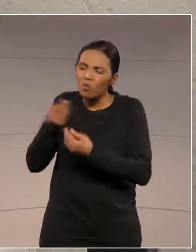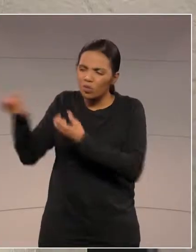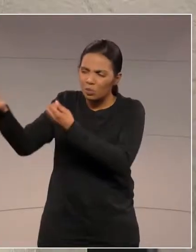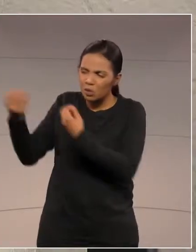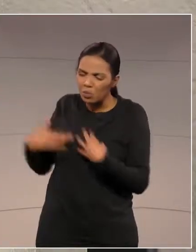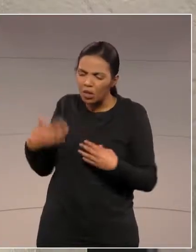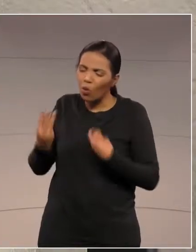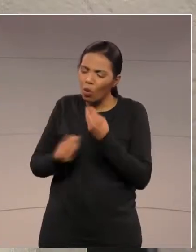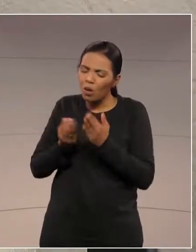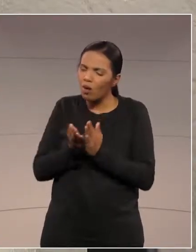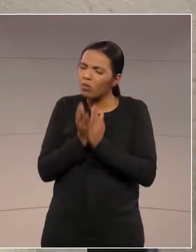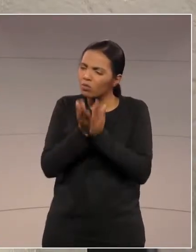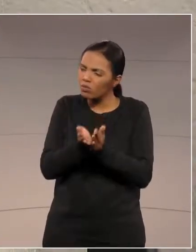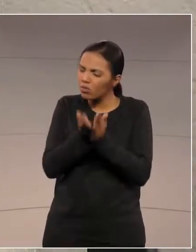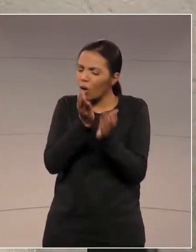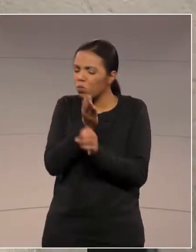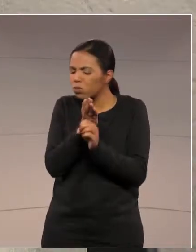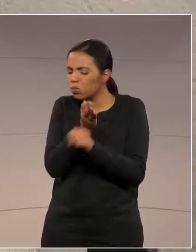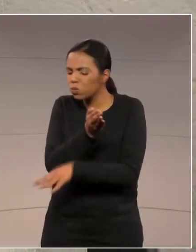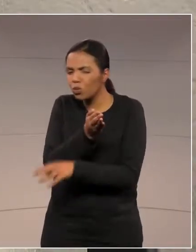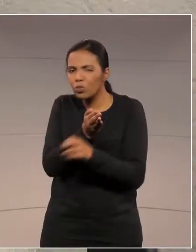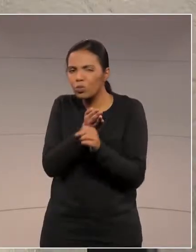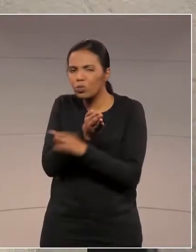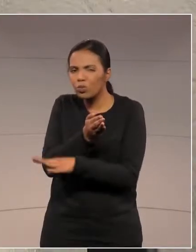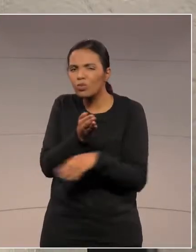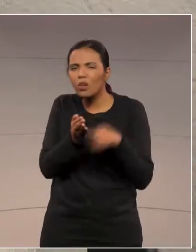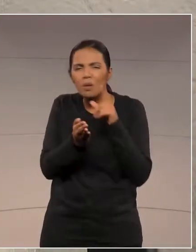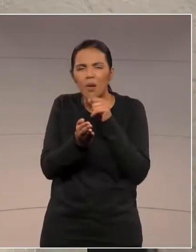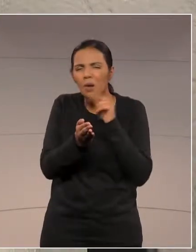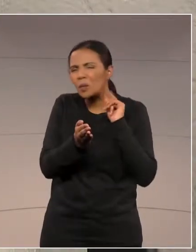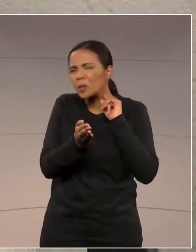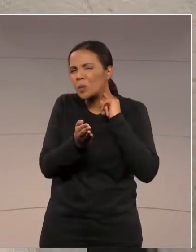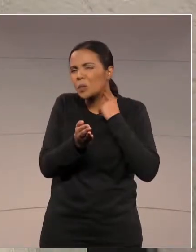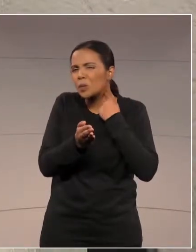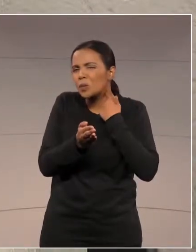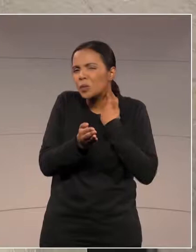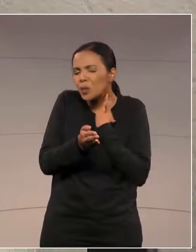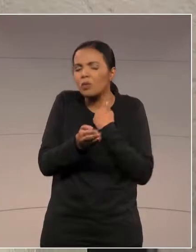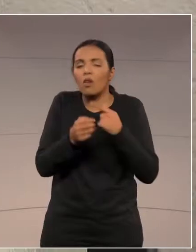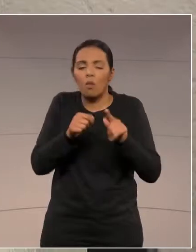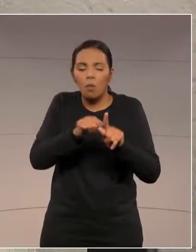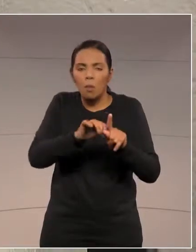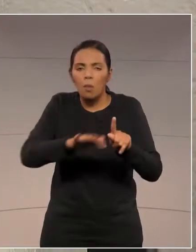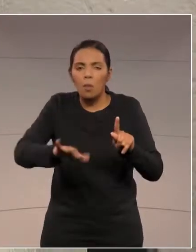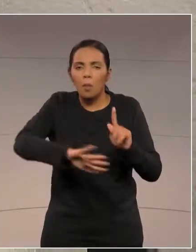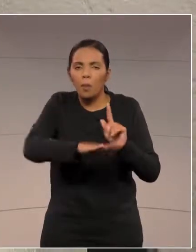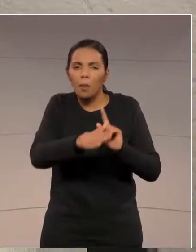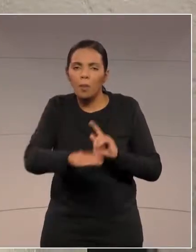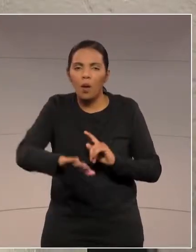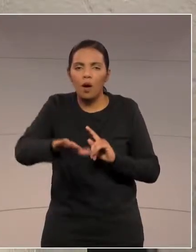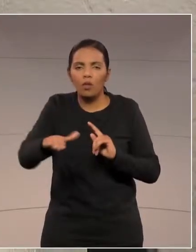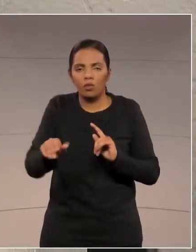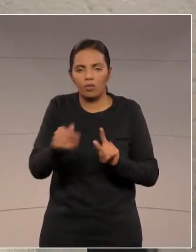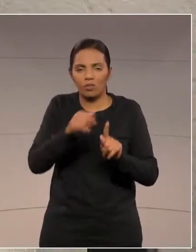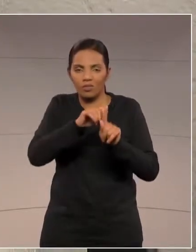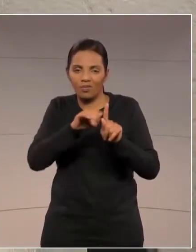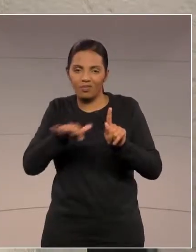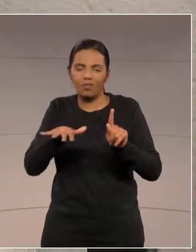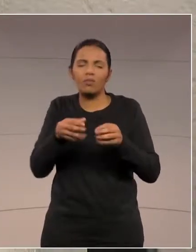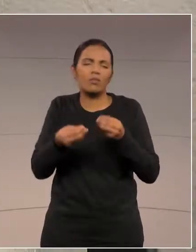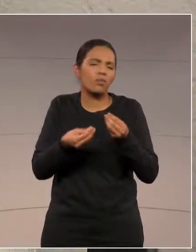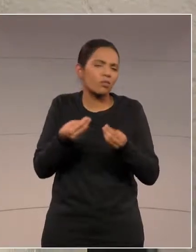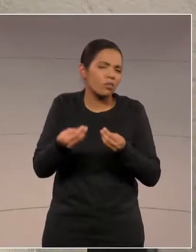enferrujada, esse descarte na Bahia do Nelson Justus, do povo de Guaratuba? Há uma